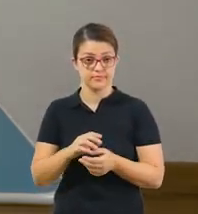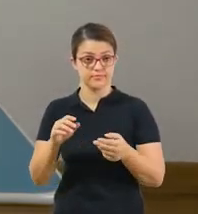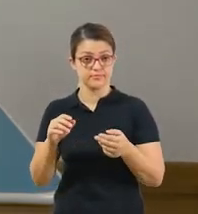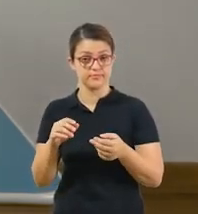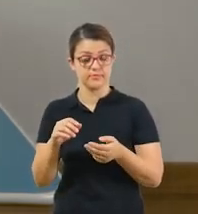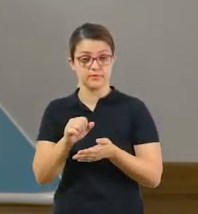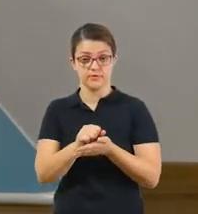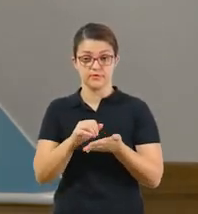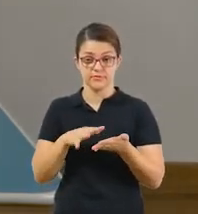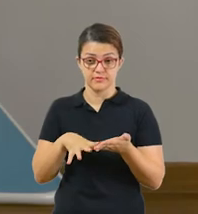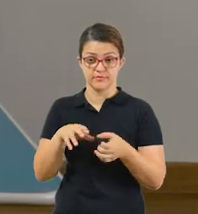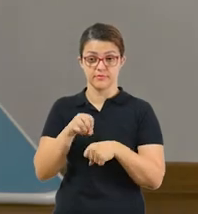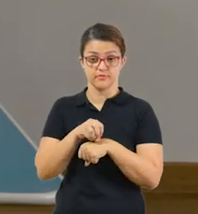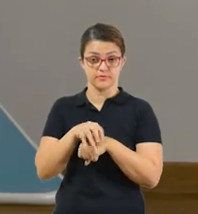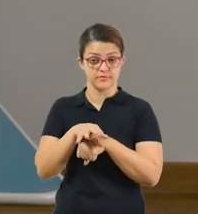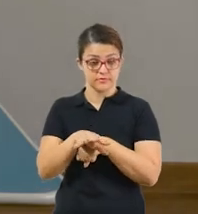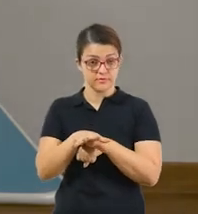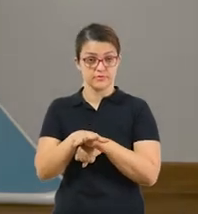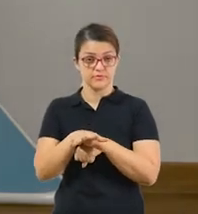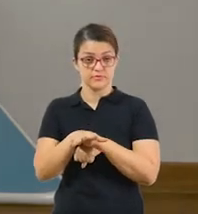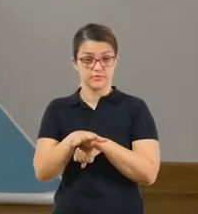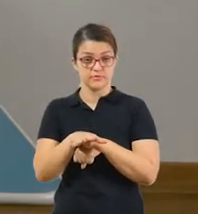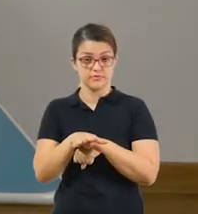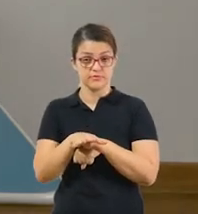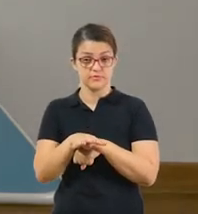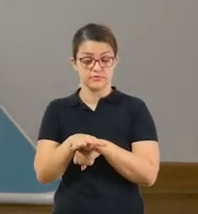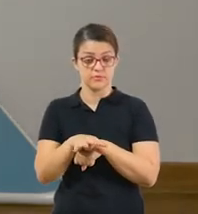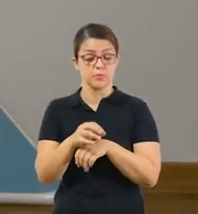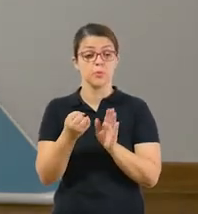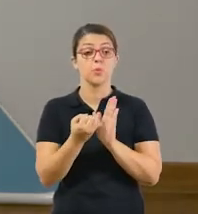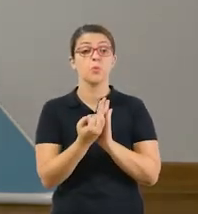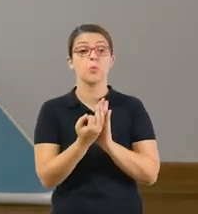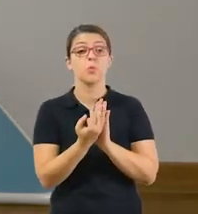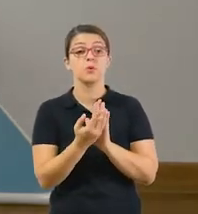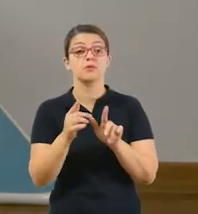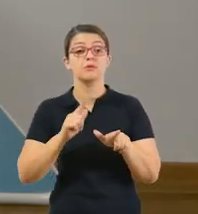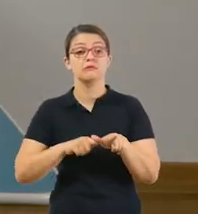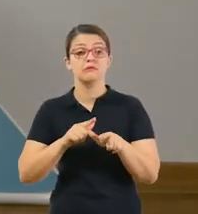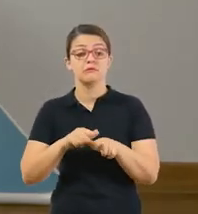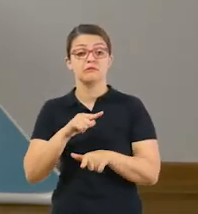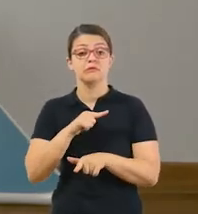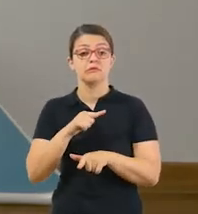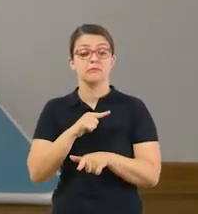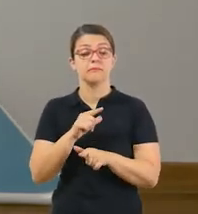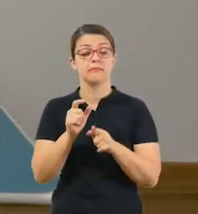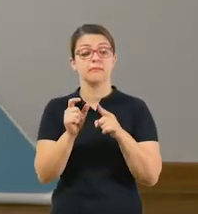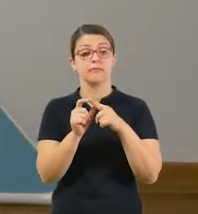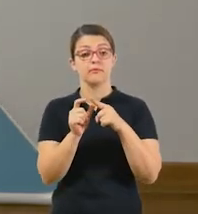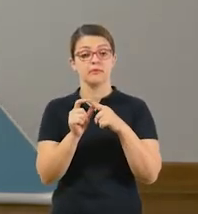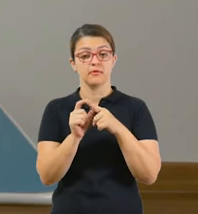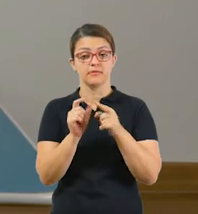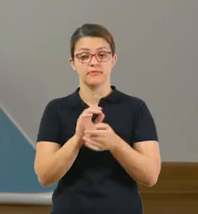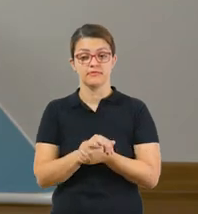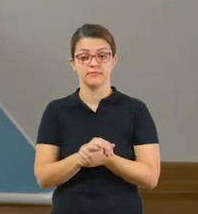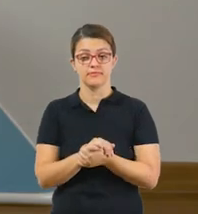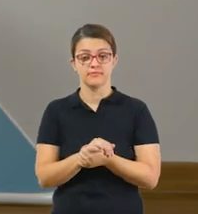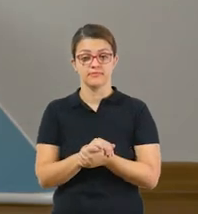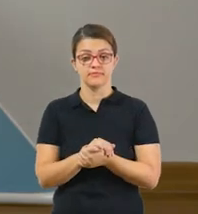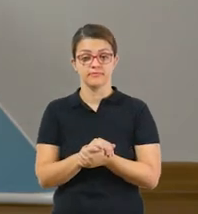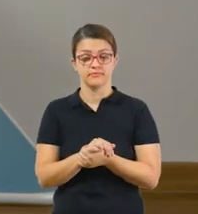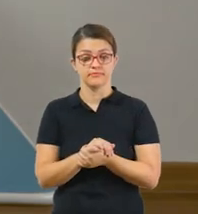você vai para a atividade do, a sugestão de atividade que é contar as letras de algumas palavras